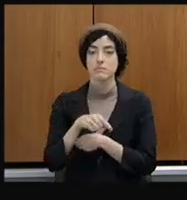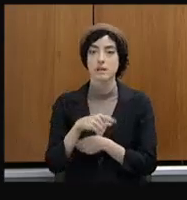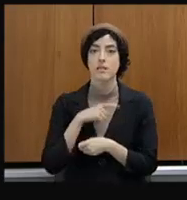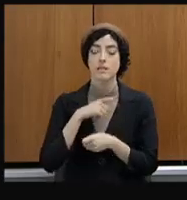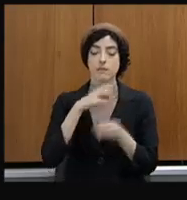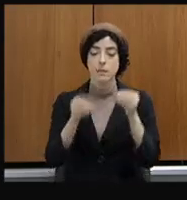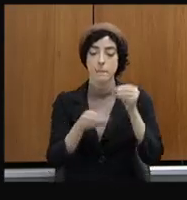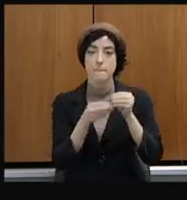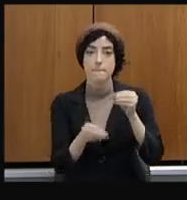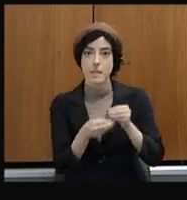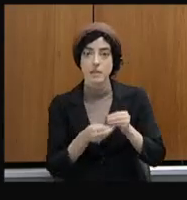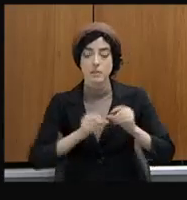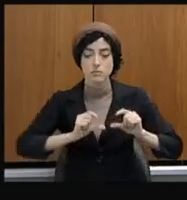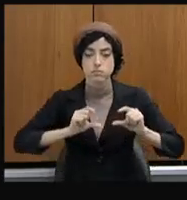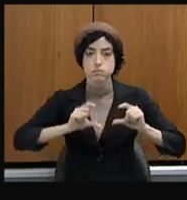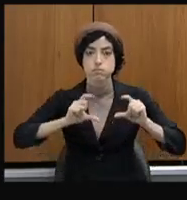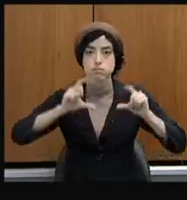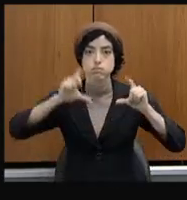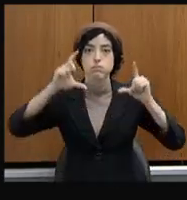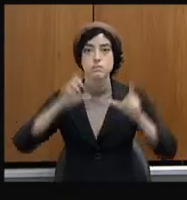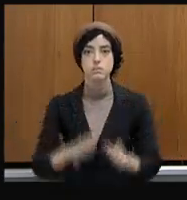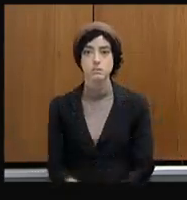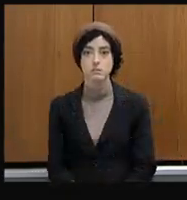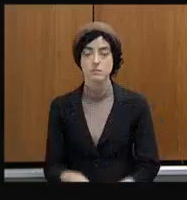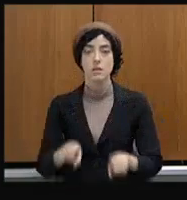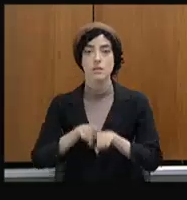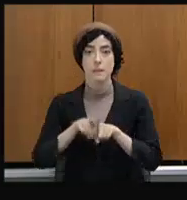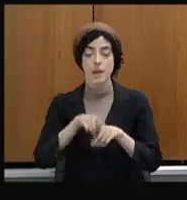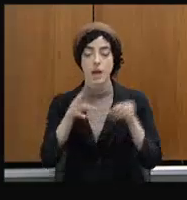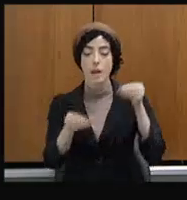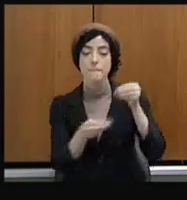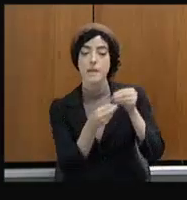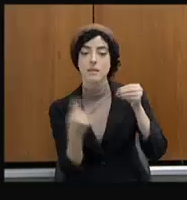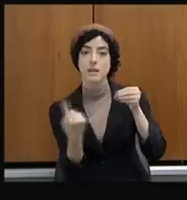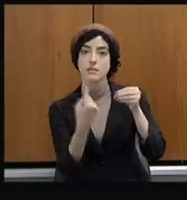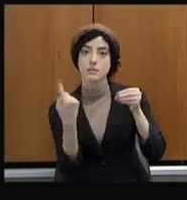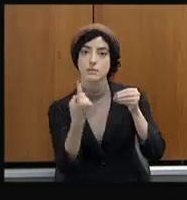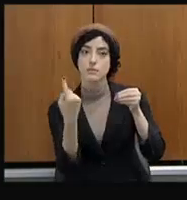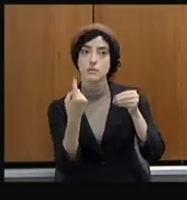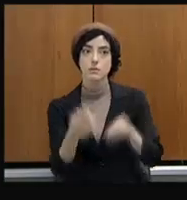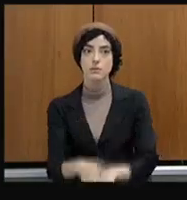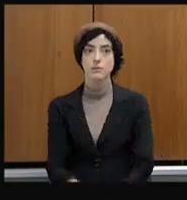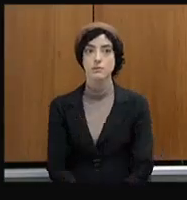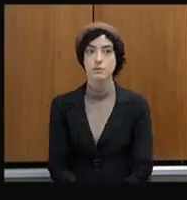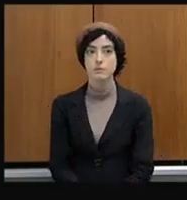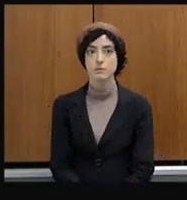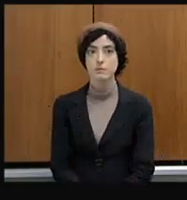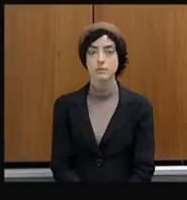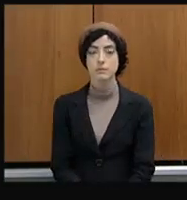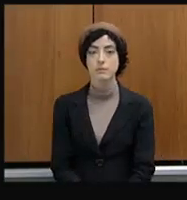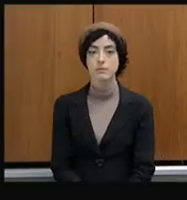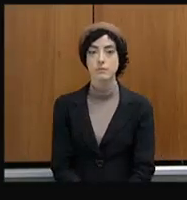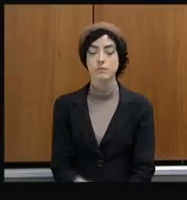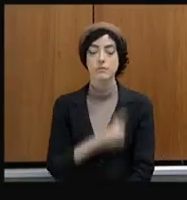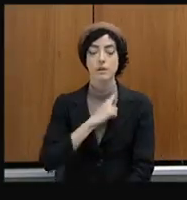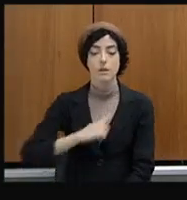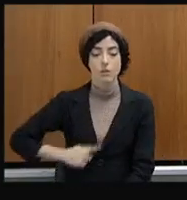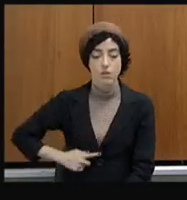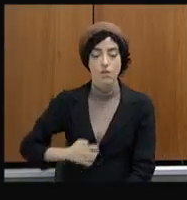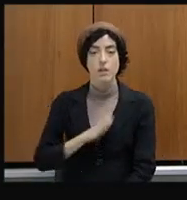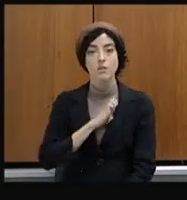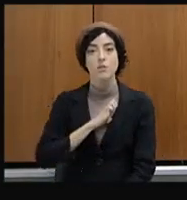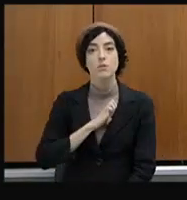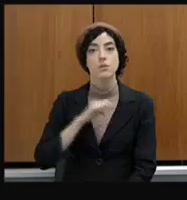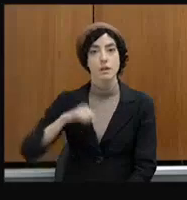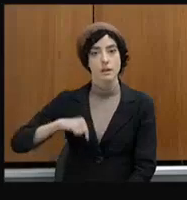bancada, das emendas individuais e o governo do Estado soube aproveitar bem isso e a